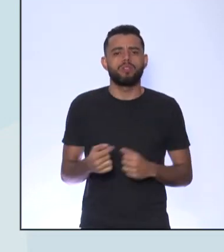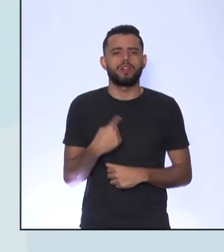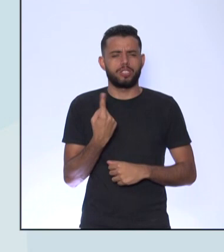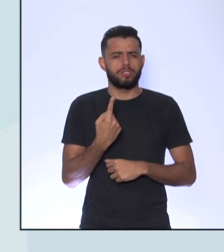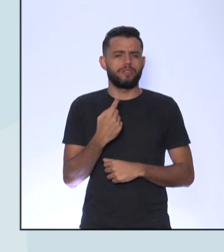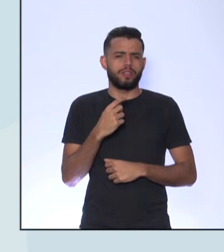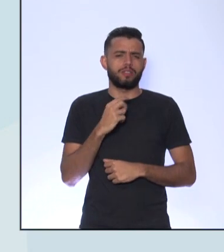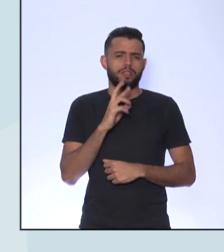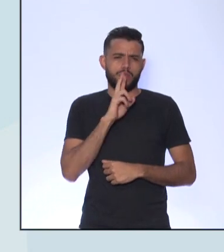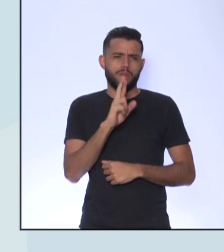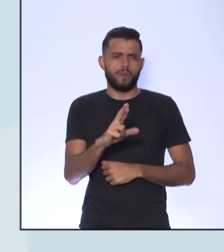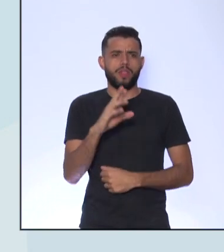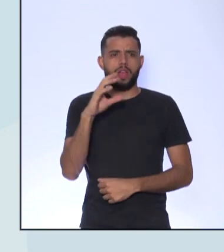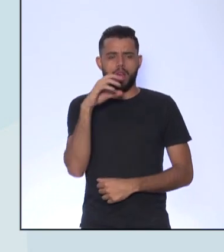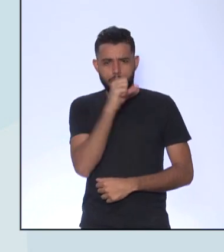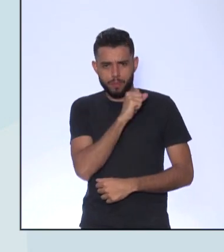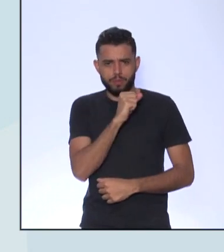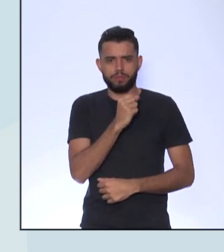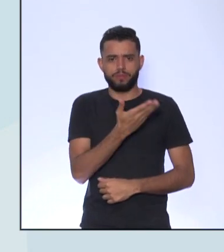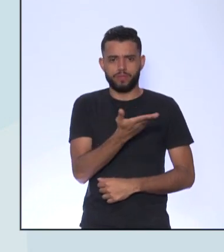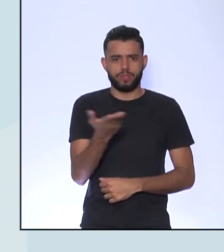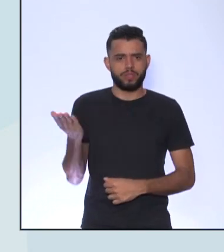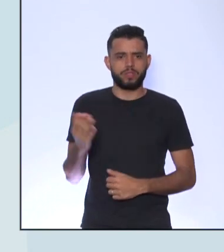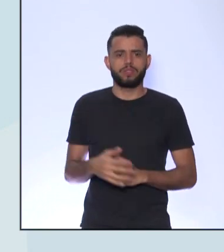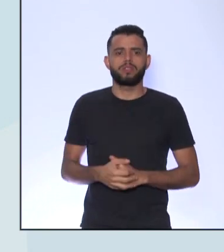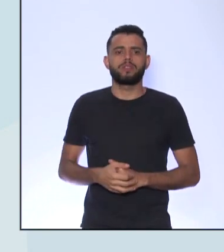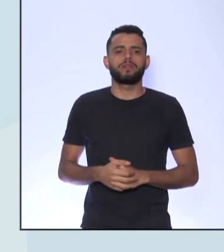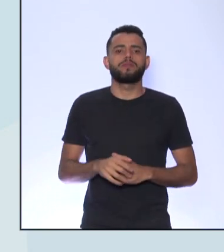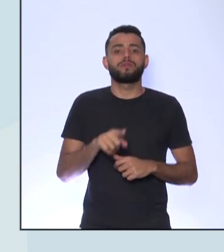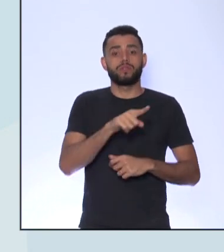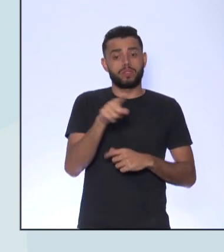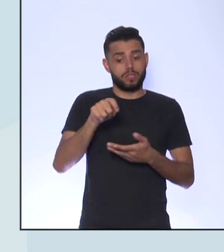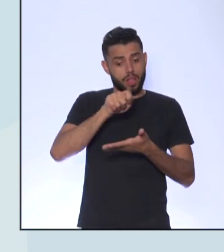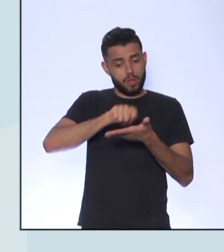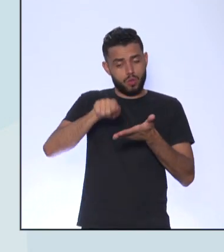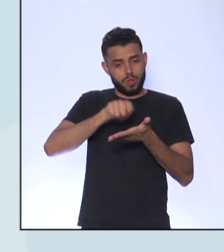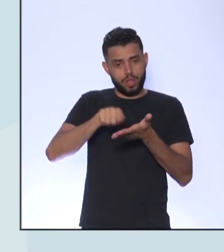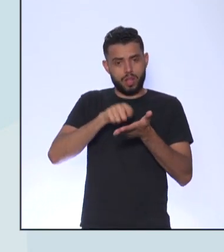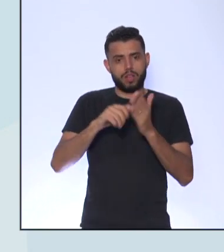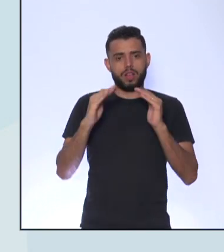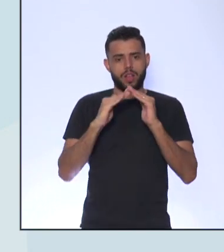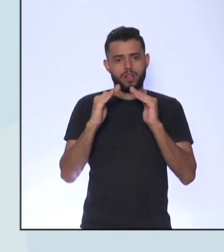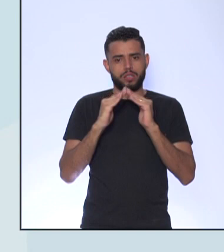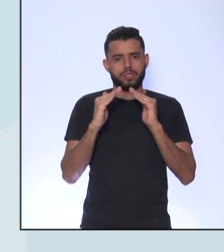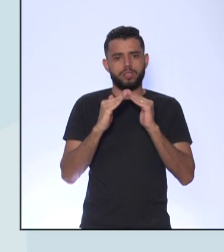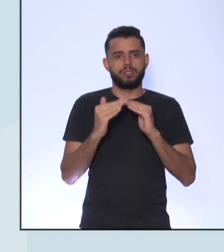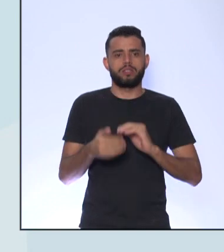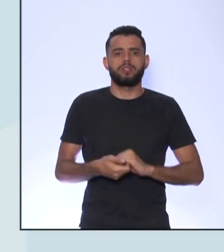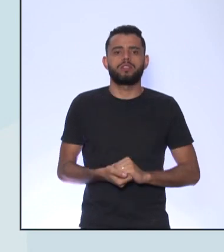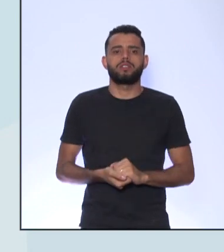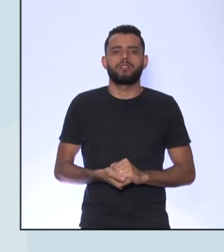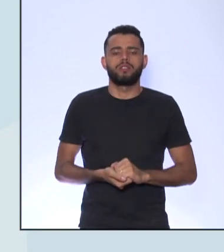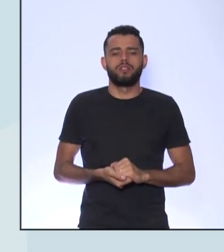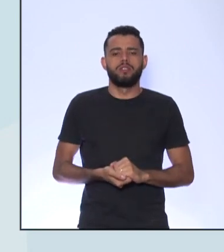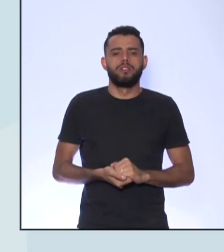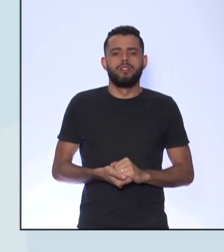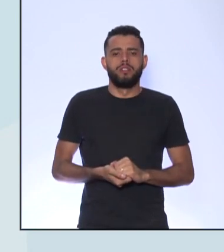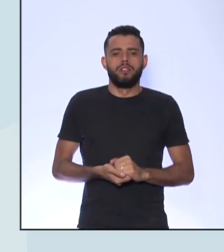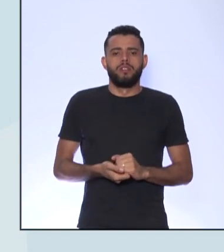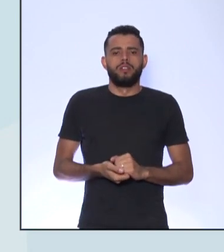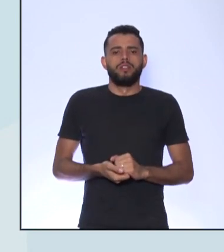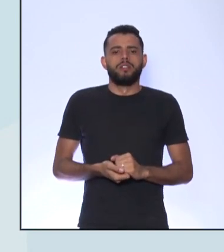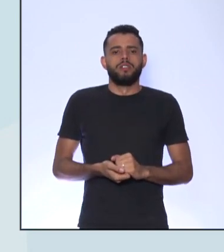rapidinho com vocês aqui As respostas Vocês podem estar anotando Aí na casa de vocês Com a anotação de vocês Dessa aula